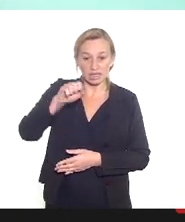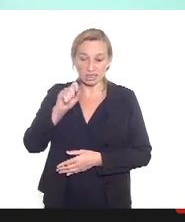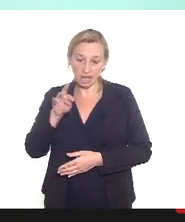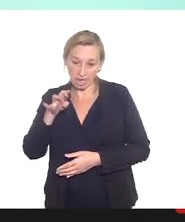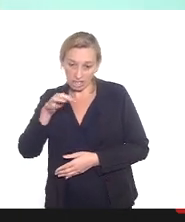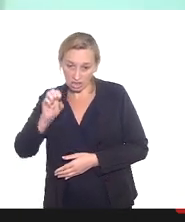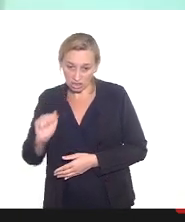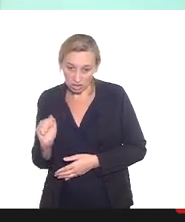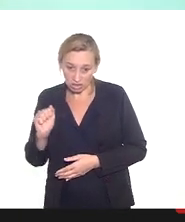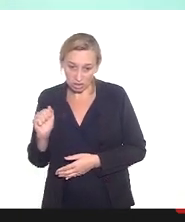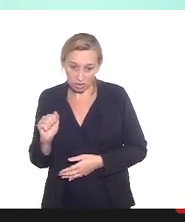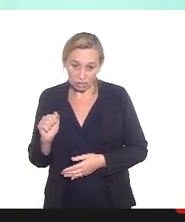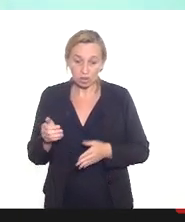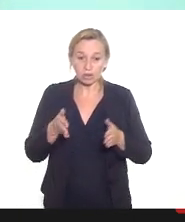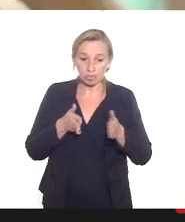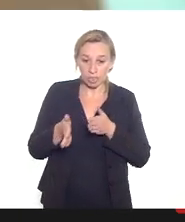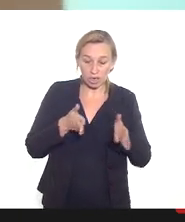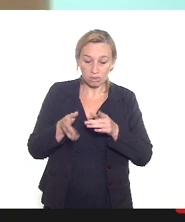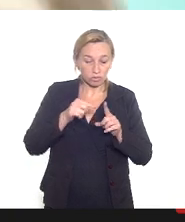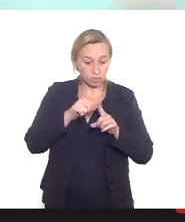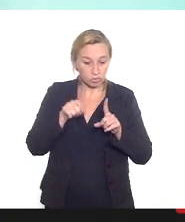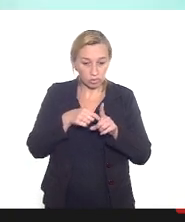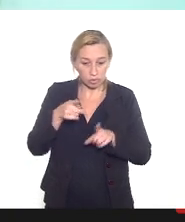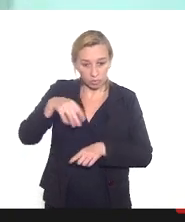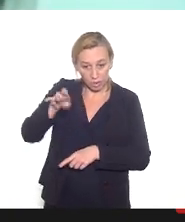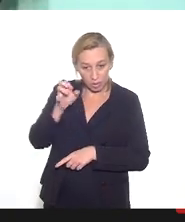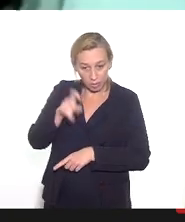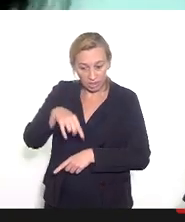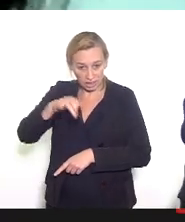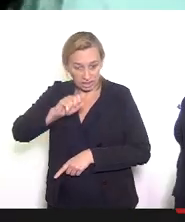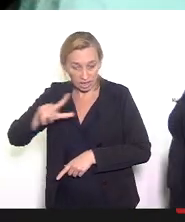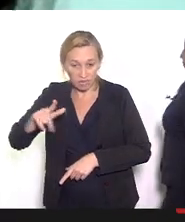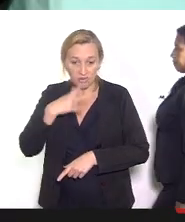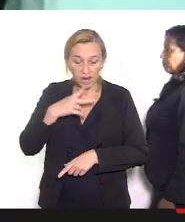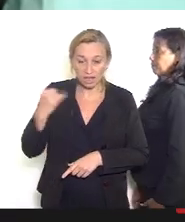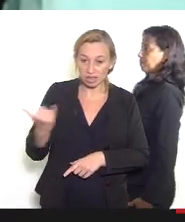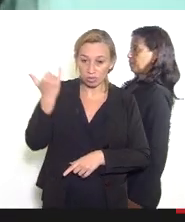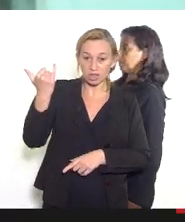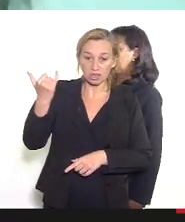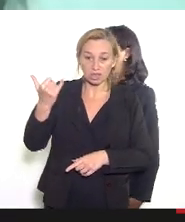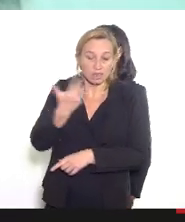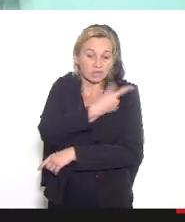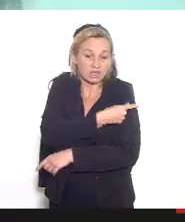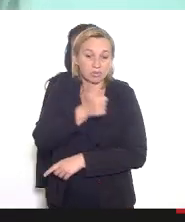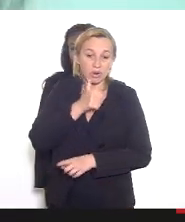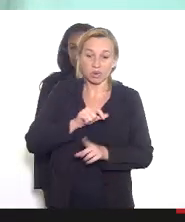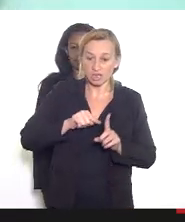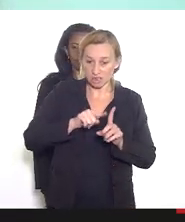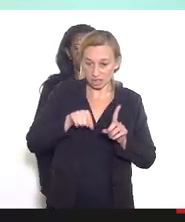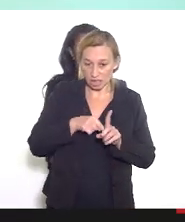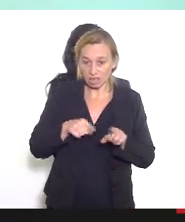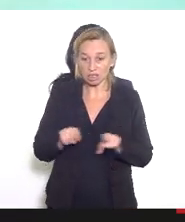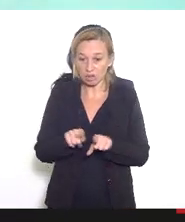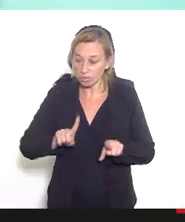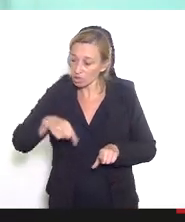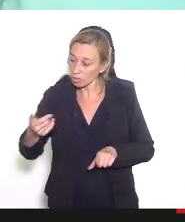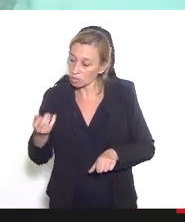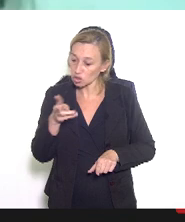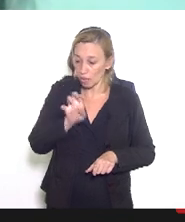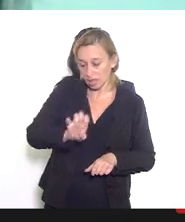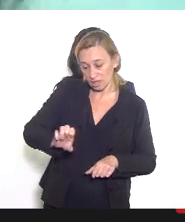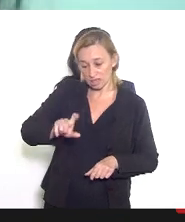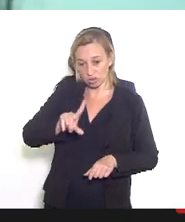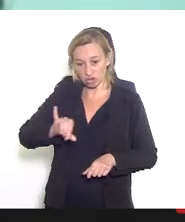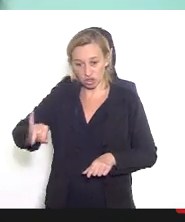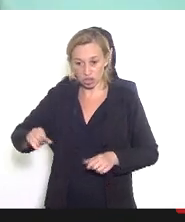o pré-natal quando ele vai orientar e dizer da importância dessa vacinação para as gestantes e para puérperas